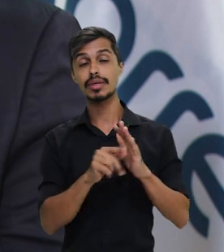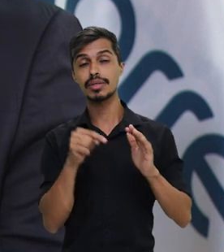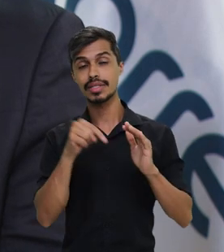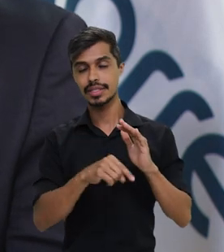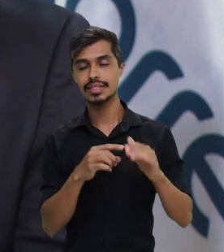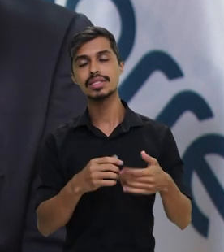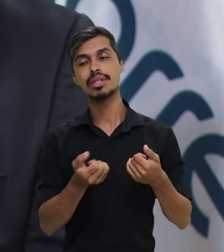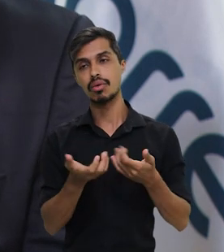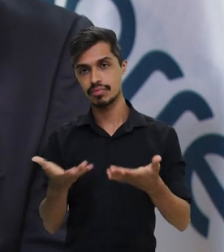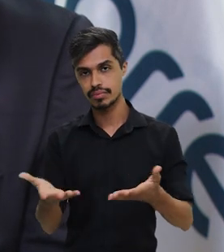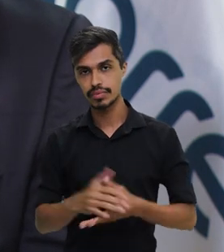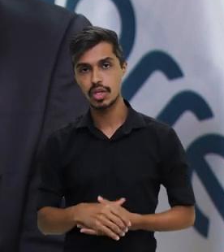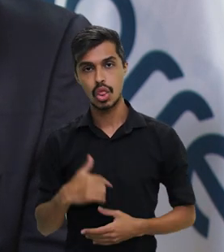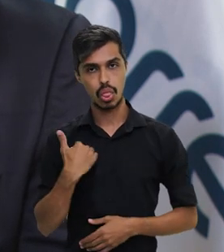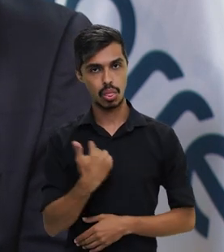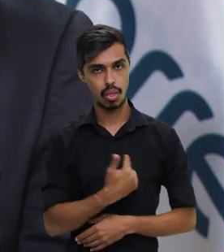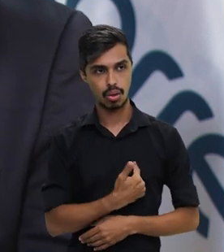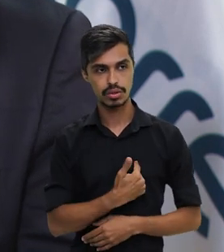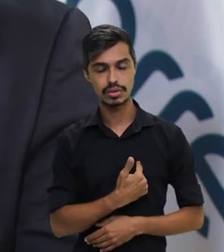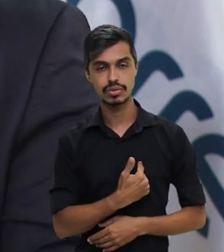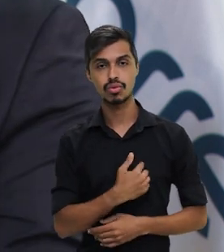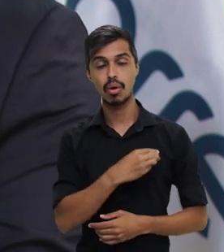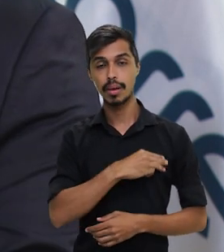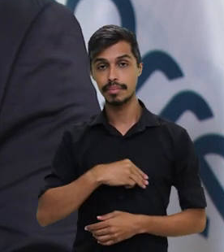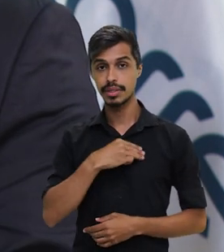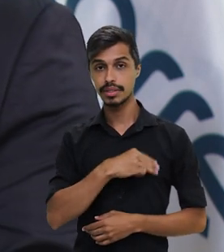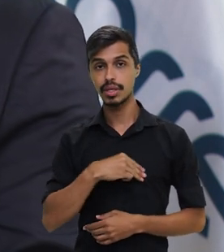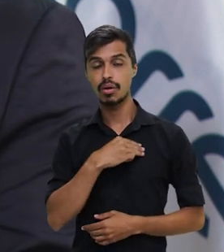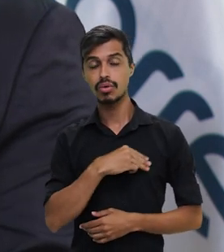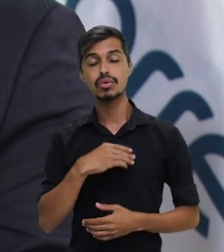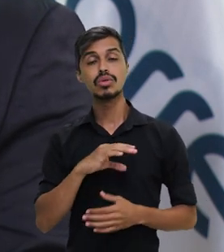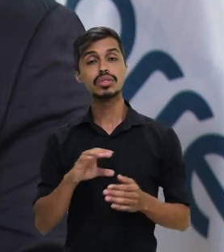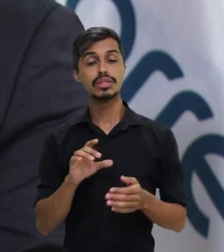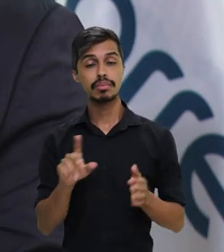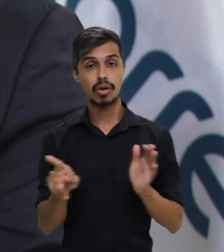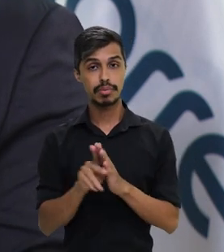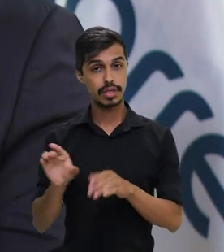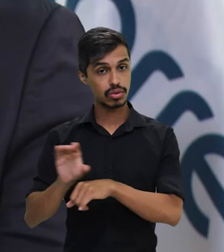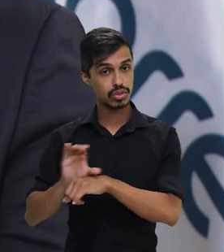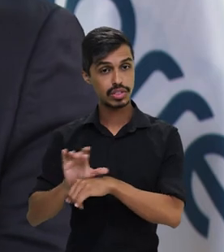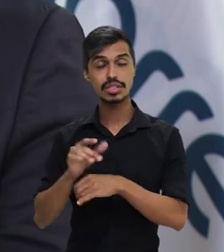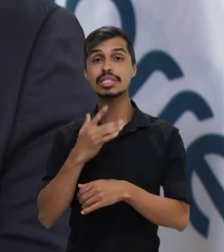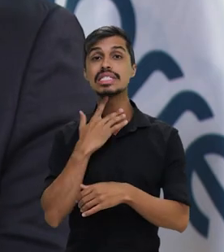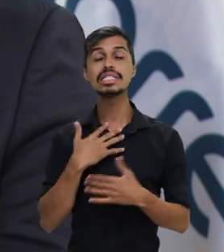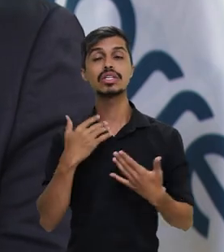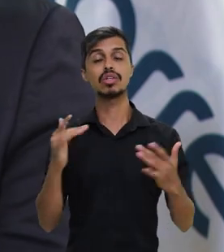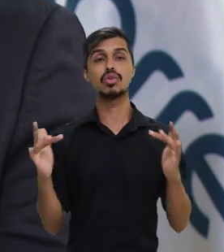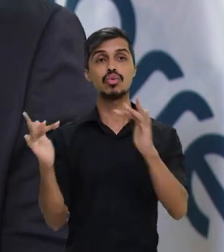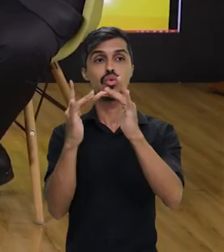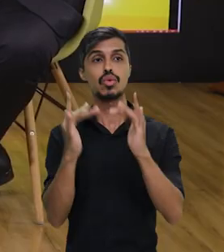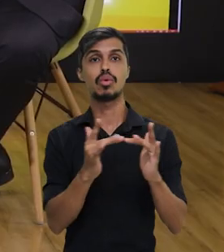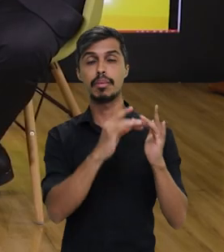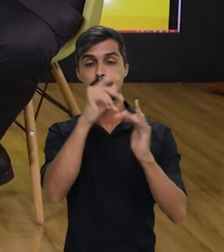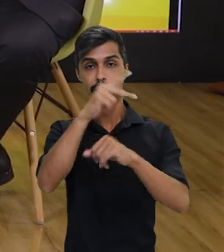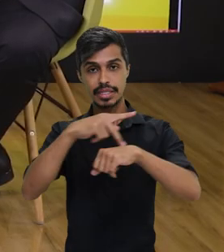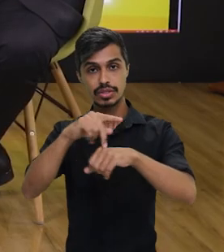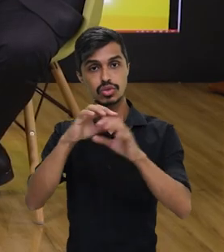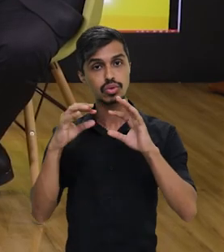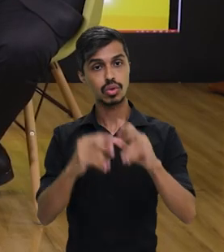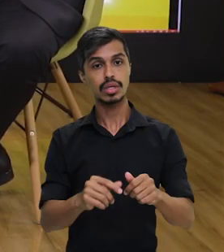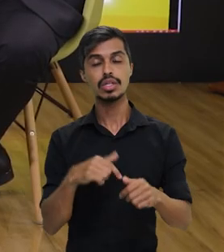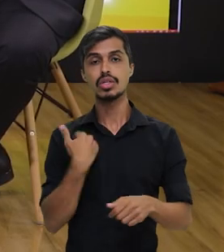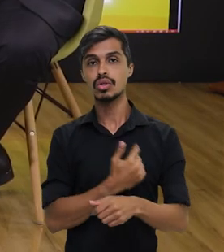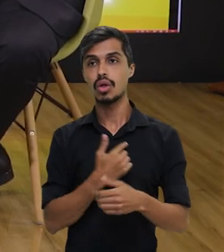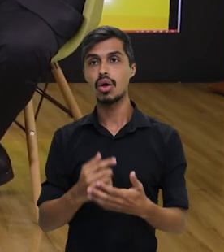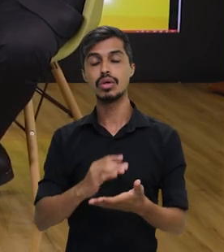empresa tem. Então, nós, com a missão constitucional que temos de integrar o país inteiro, então, receitas nossas, elas